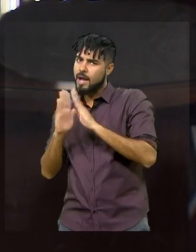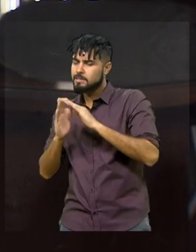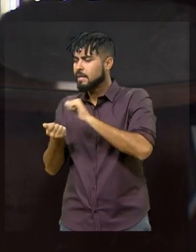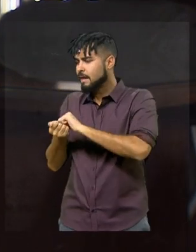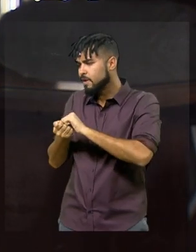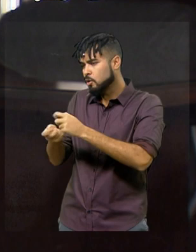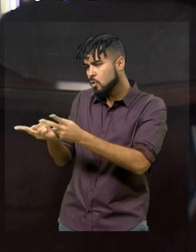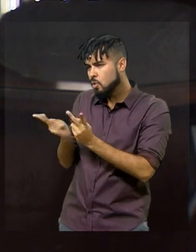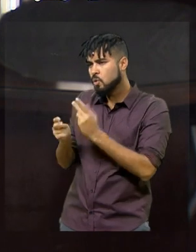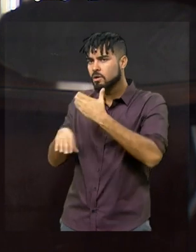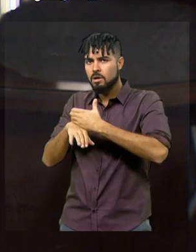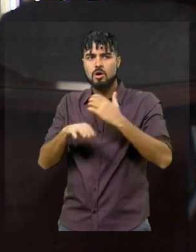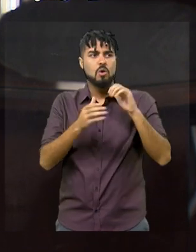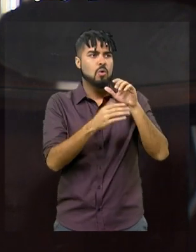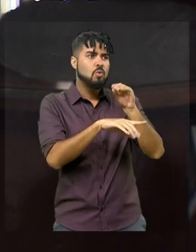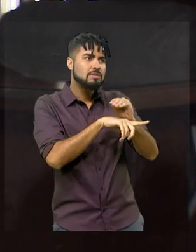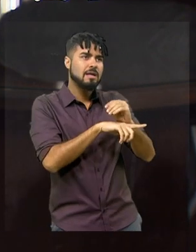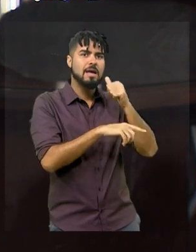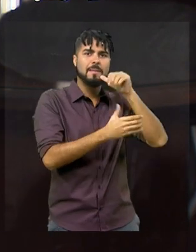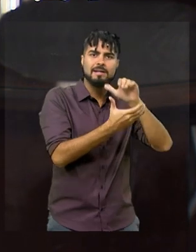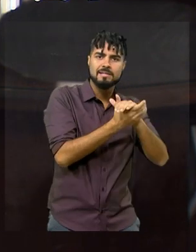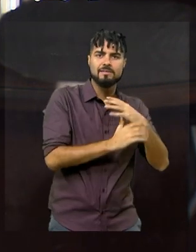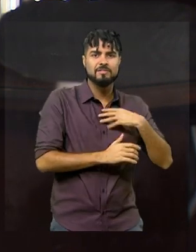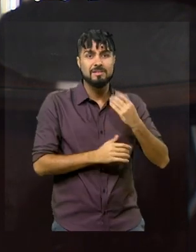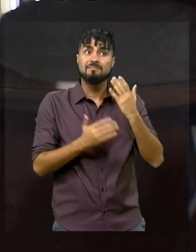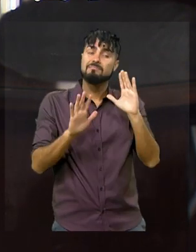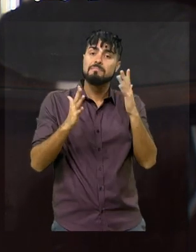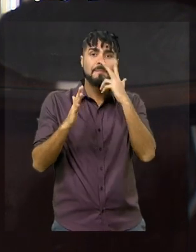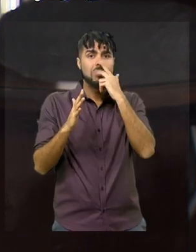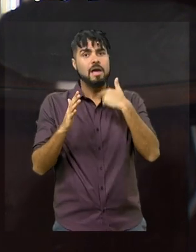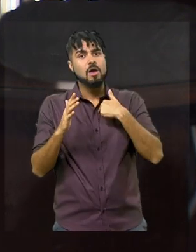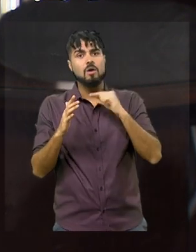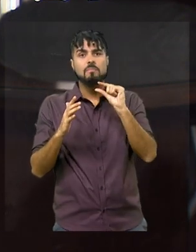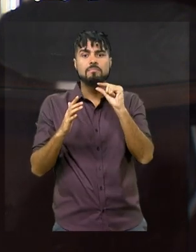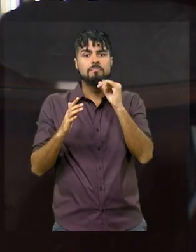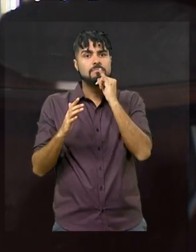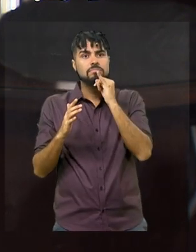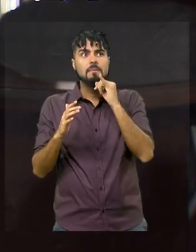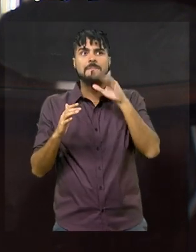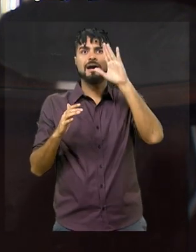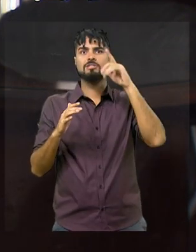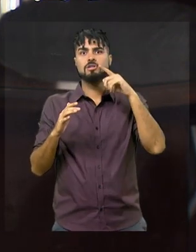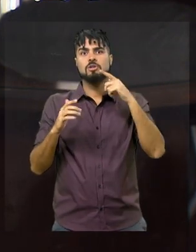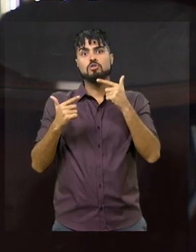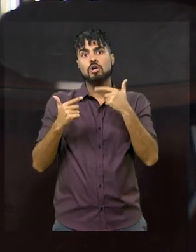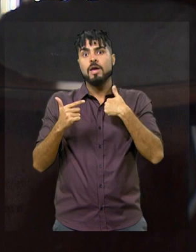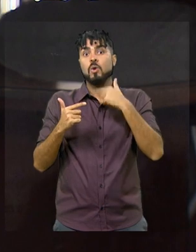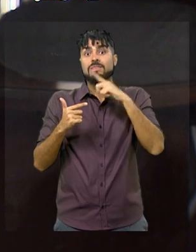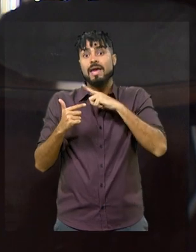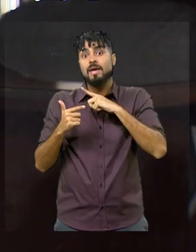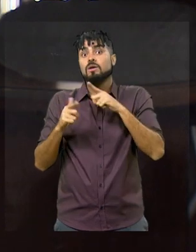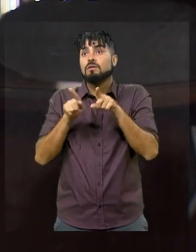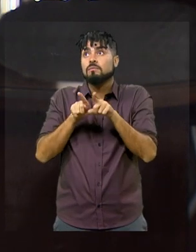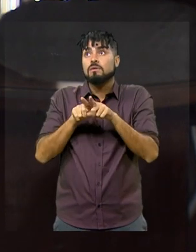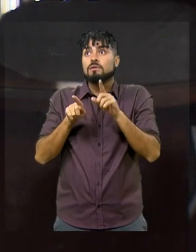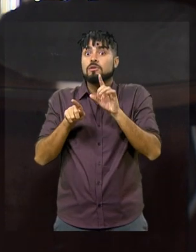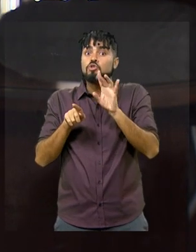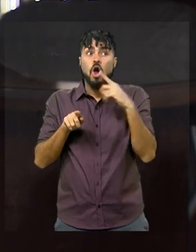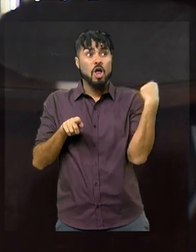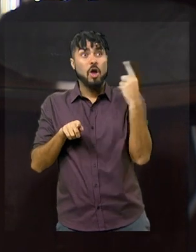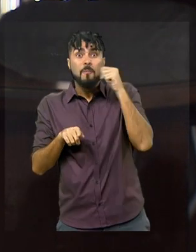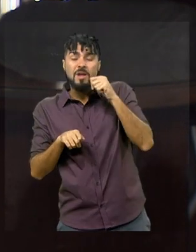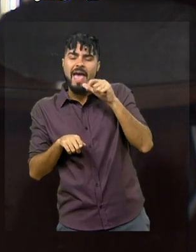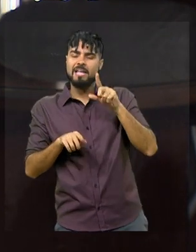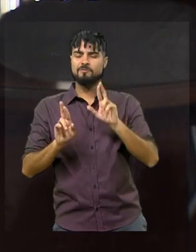elas têm todo um problema que a gente é mais privilegiado. Eu acho que é o fato de ser mulher. Nós, mulheres, somos